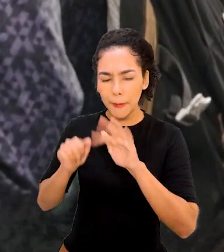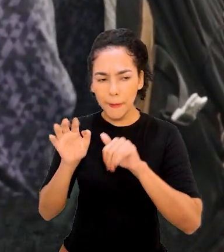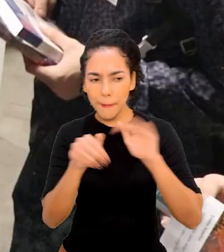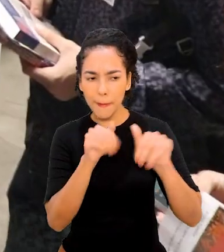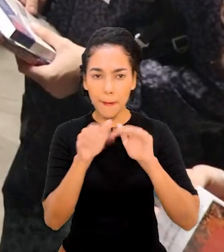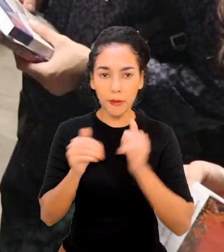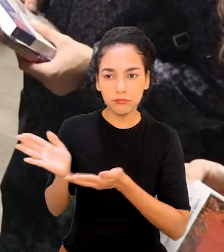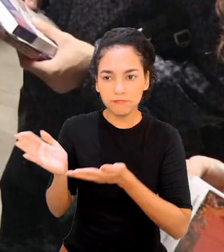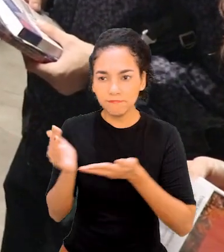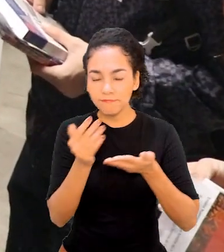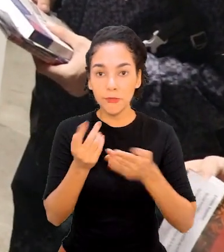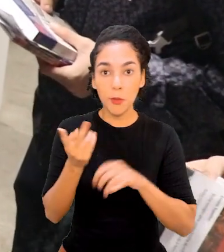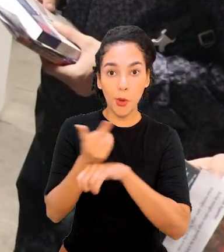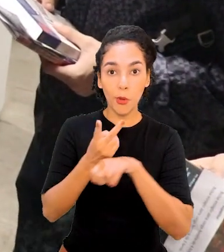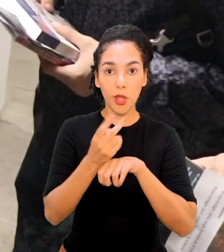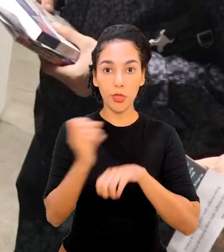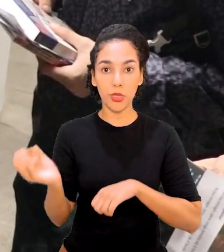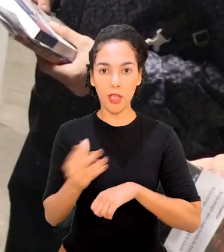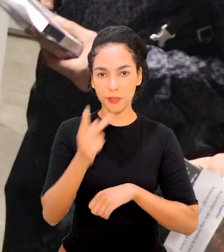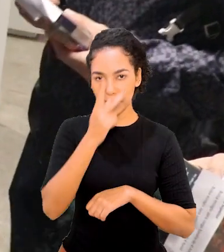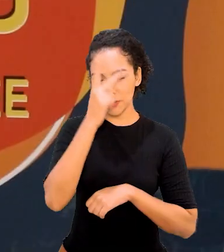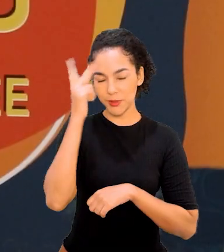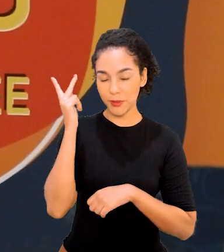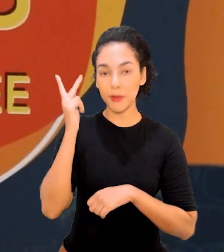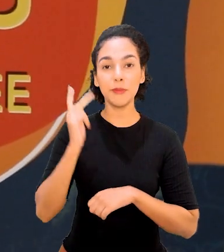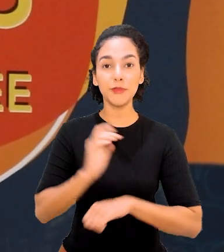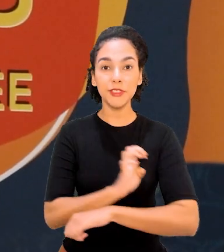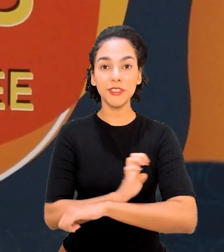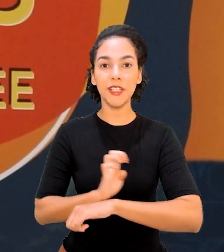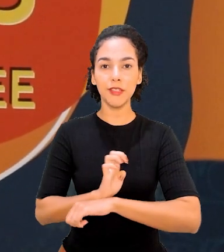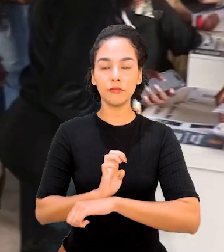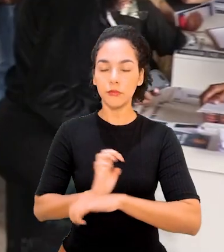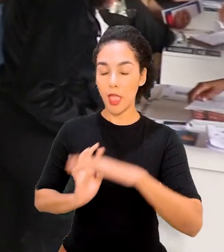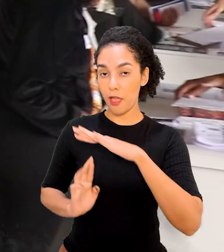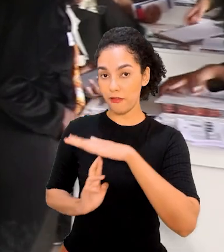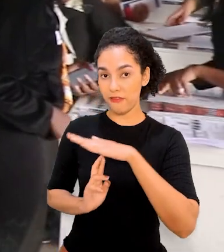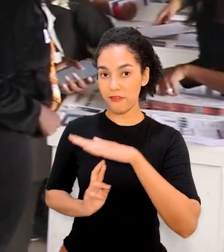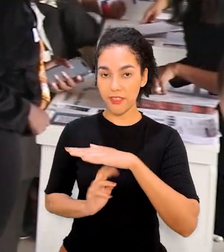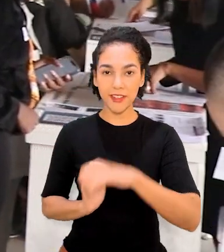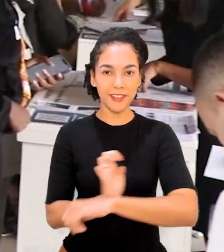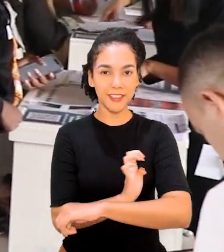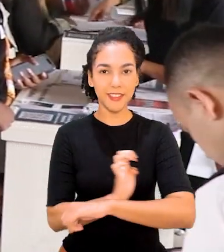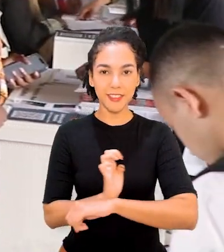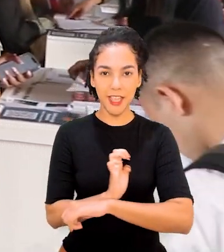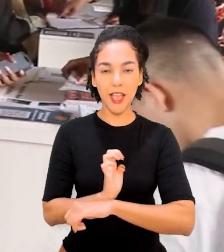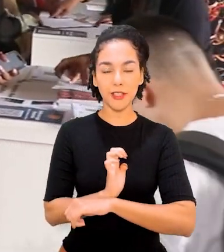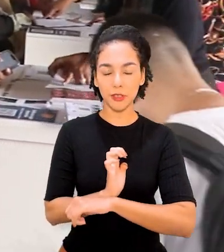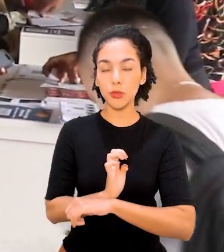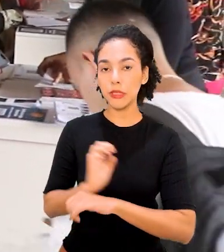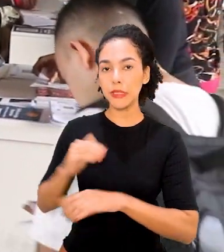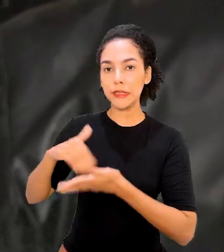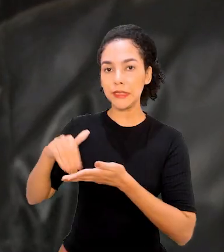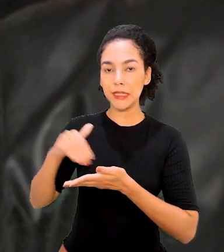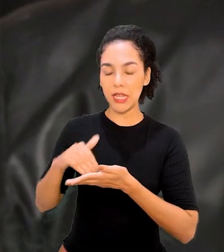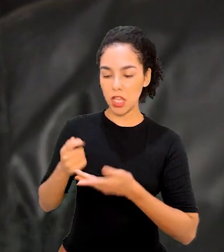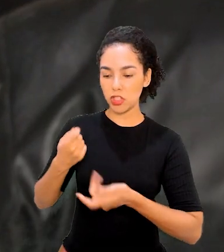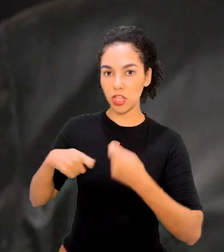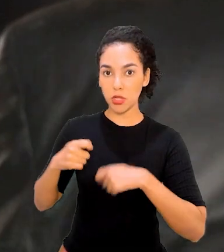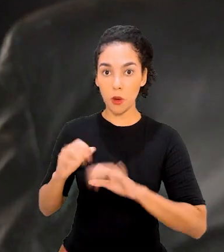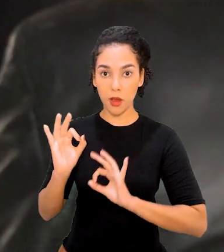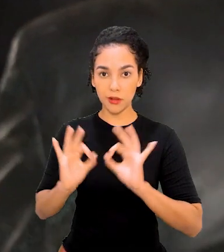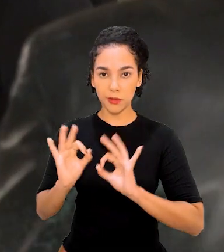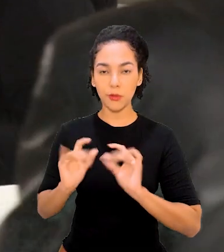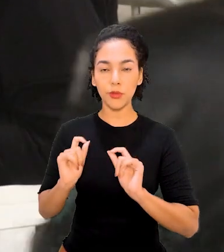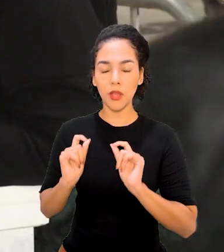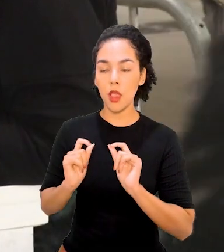novos candidatos a estágio é uma constante. A Feira de Estágios, idealizada pela Secretaria Municipal de Gestão, é uma